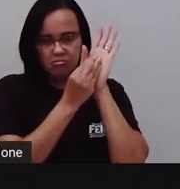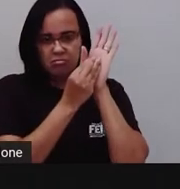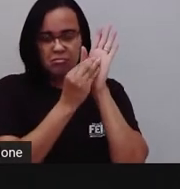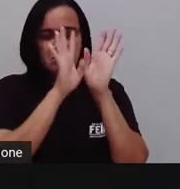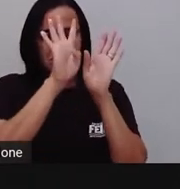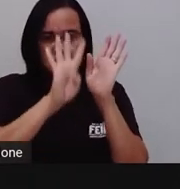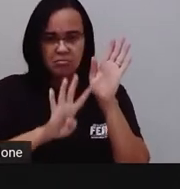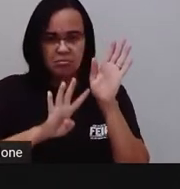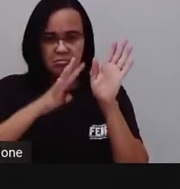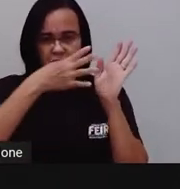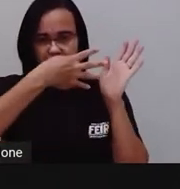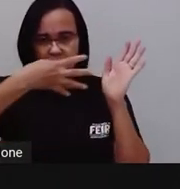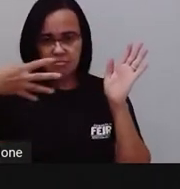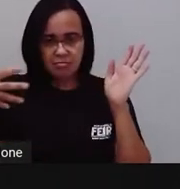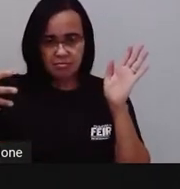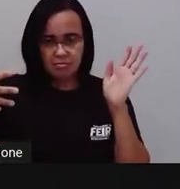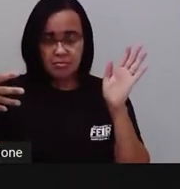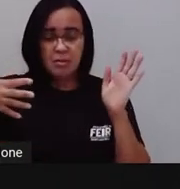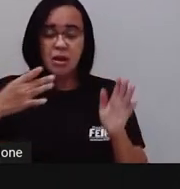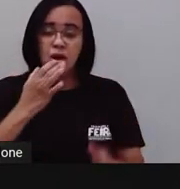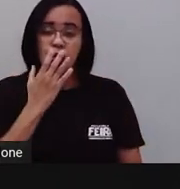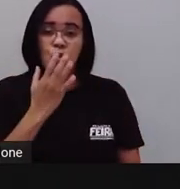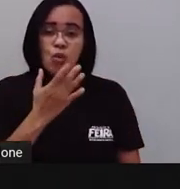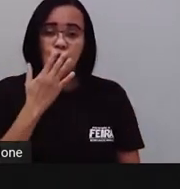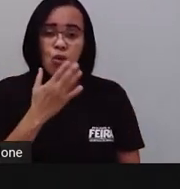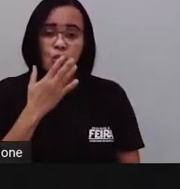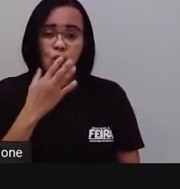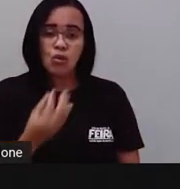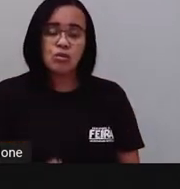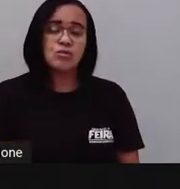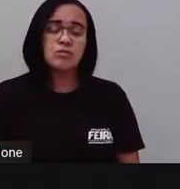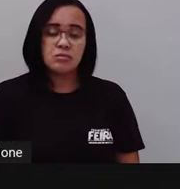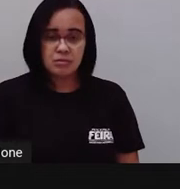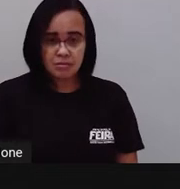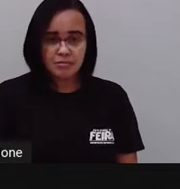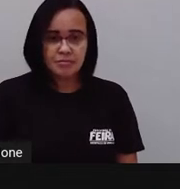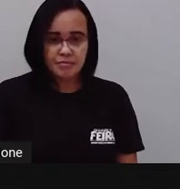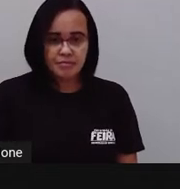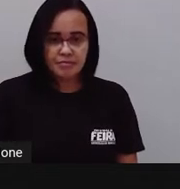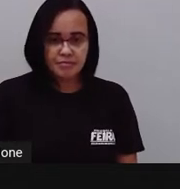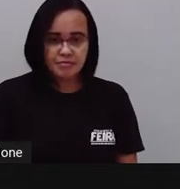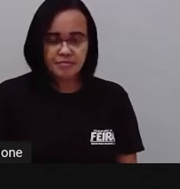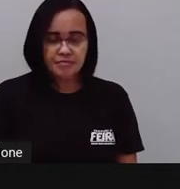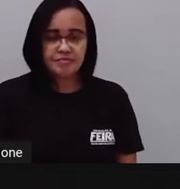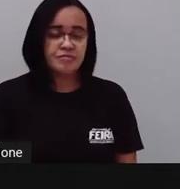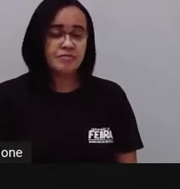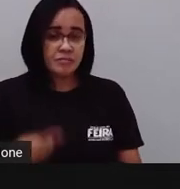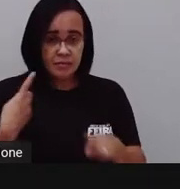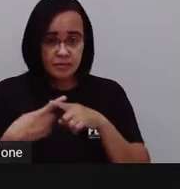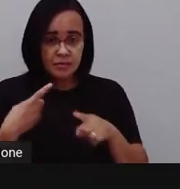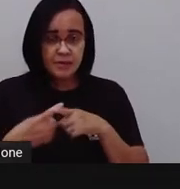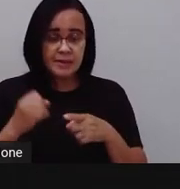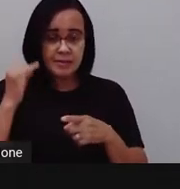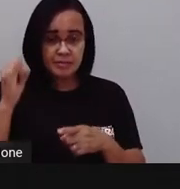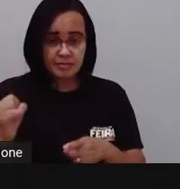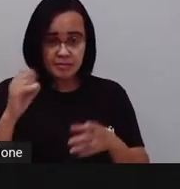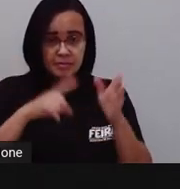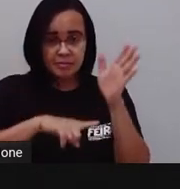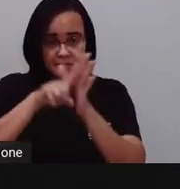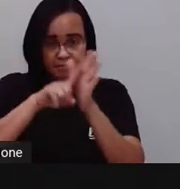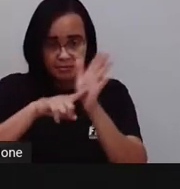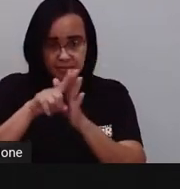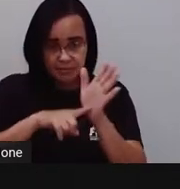A PRO colocou aqui as cores, porque, né? Quando a gente vai fazer uma pesquisa, o ideal é que vocês ofereçam, né?